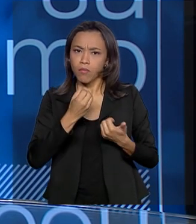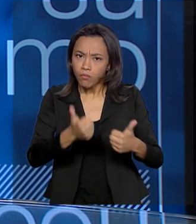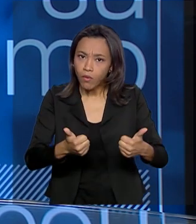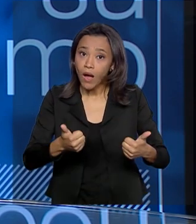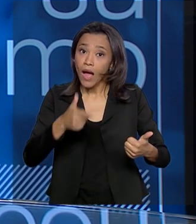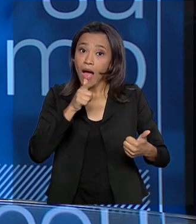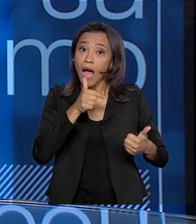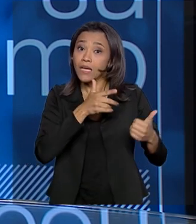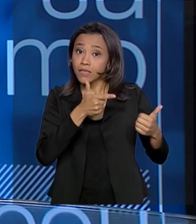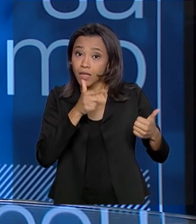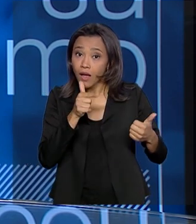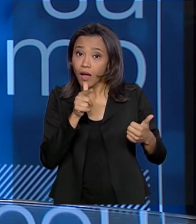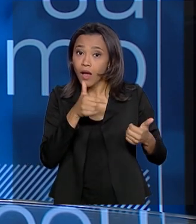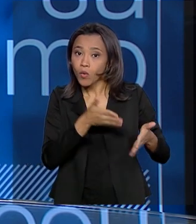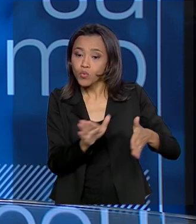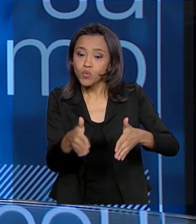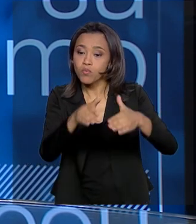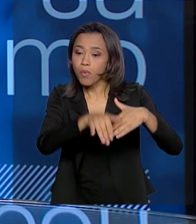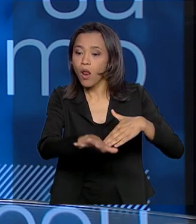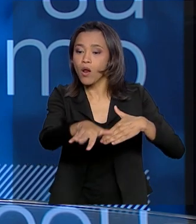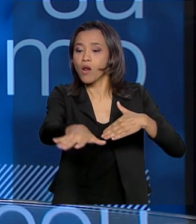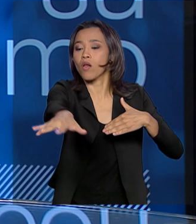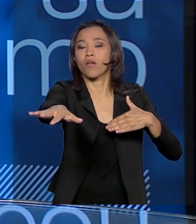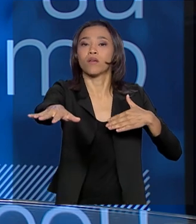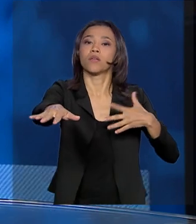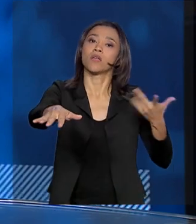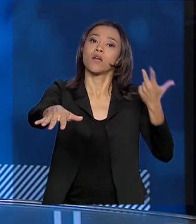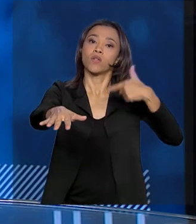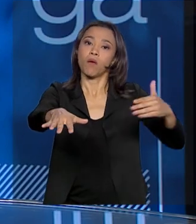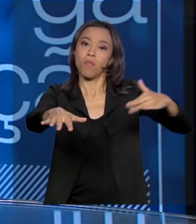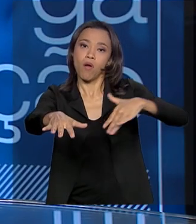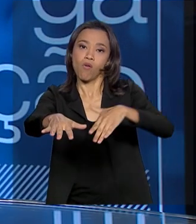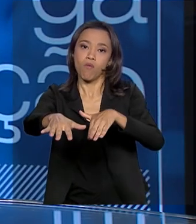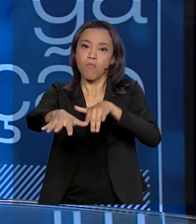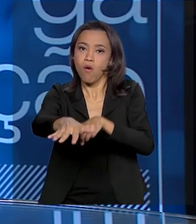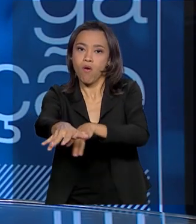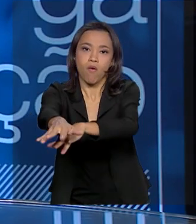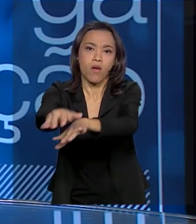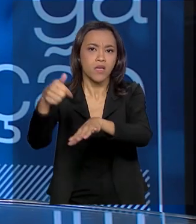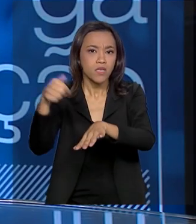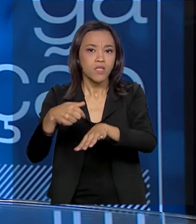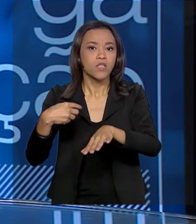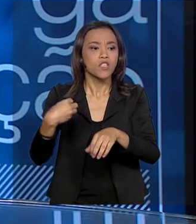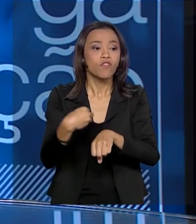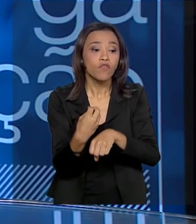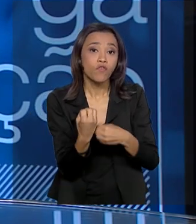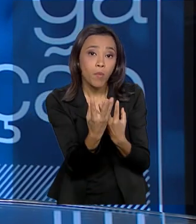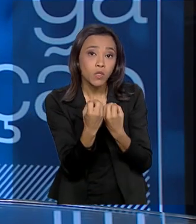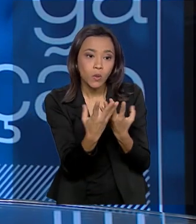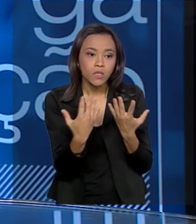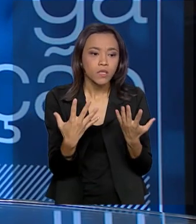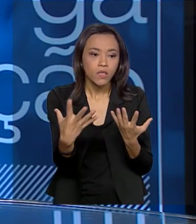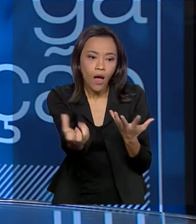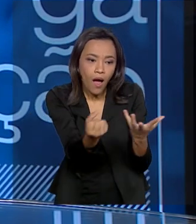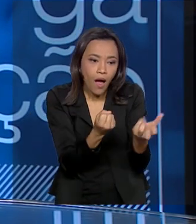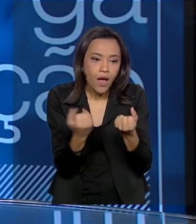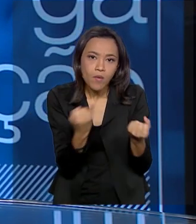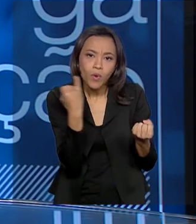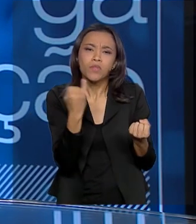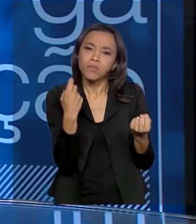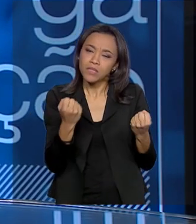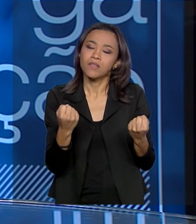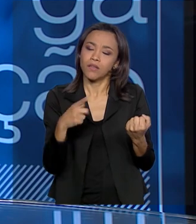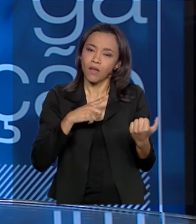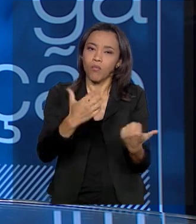águas que chegam e as águas que saem. Então, essa informação, ela é muito preciosa. Então, tem que ser trabalhada em cooperação